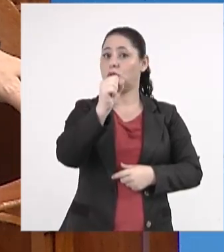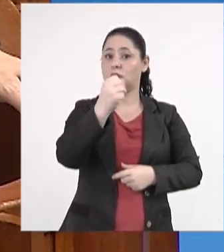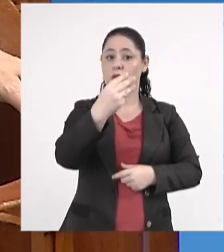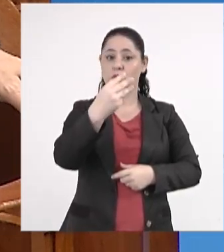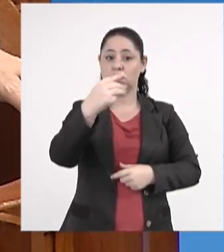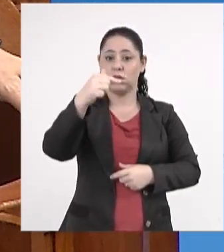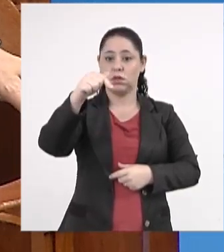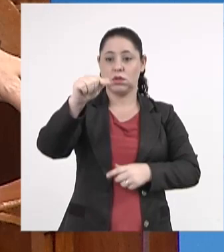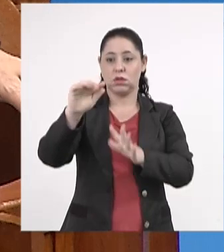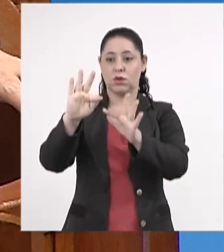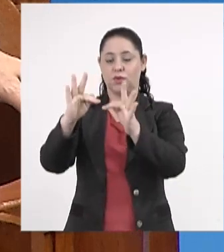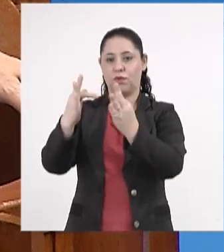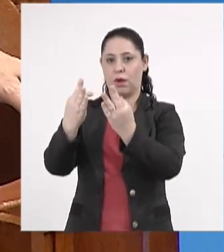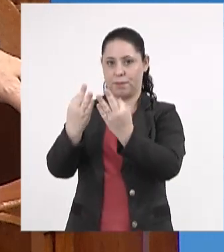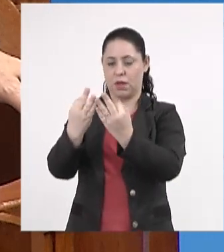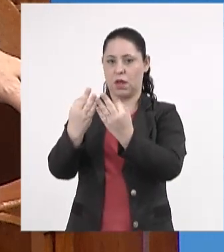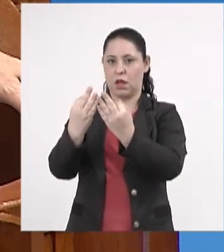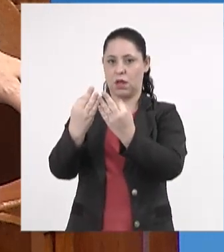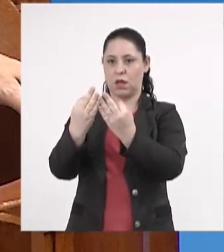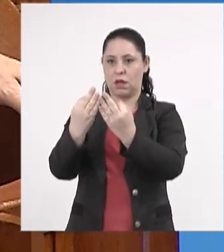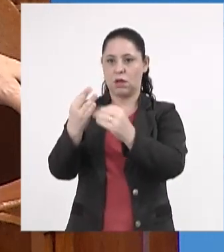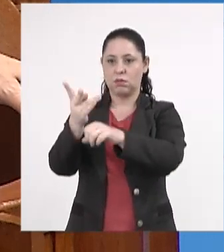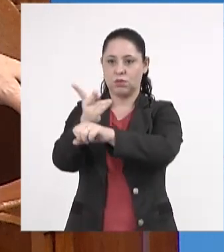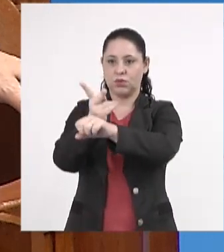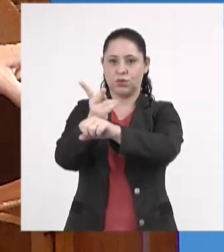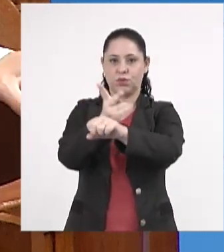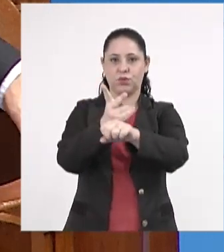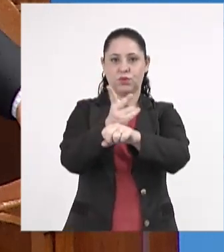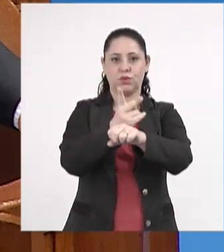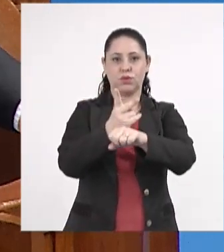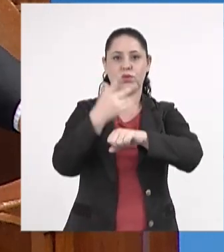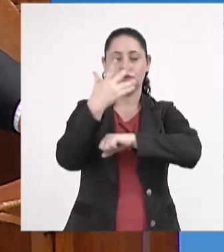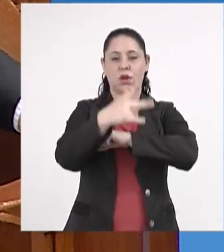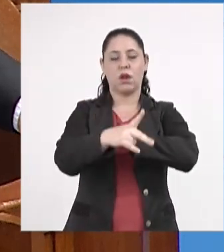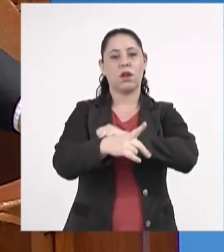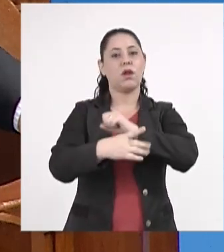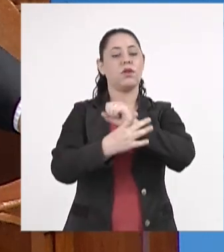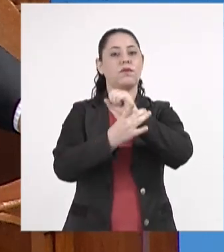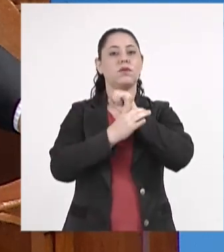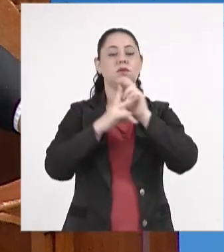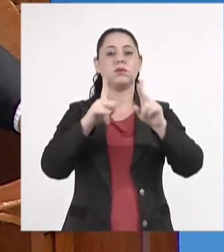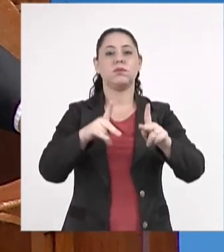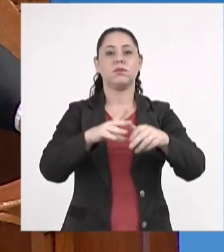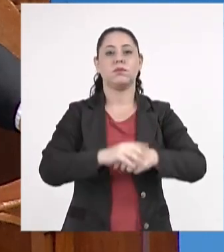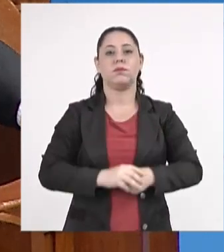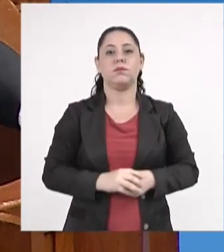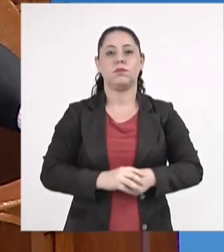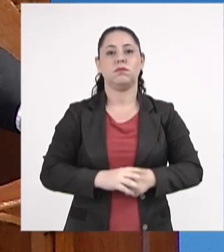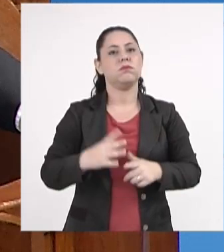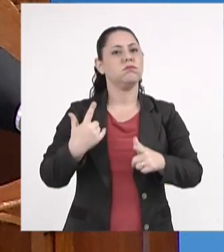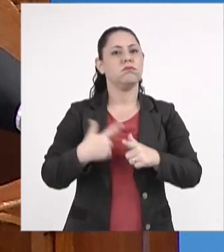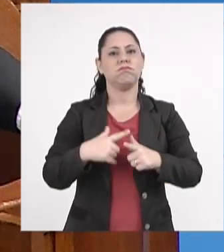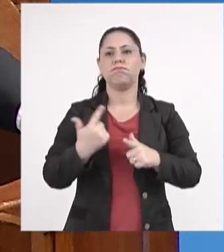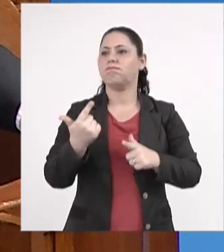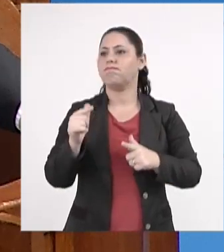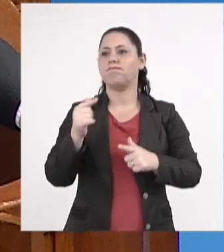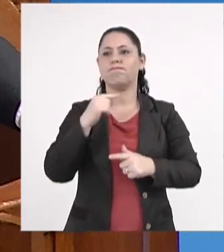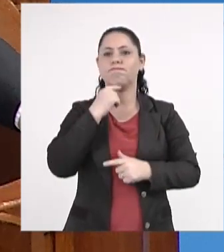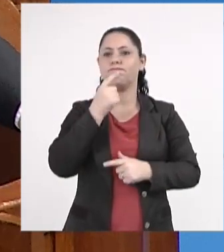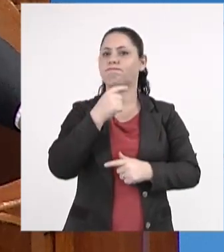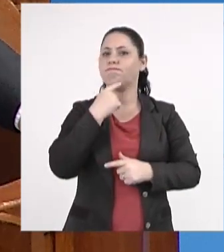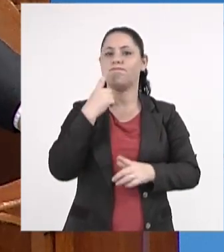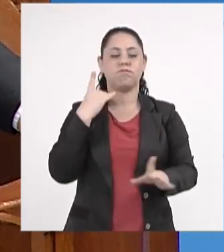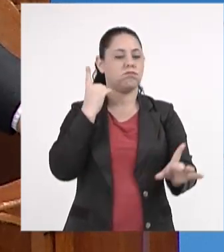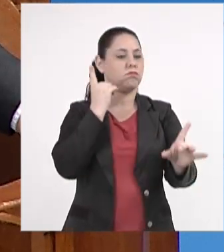famílias estão procurando a defensoria pública porque não conseguem